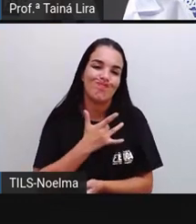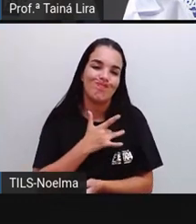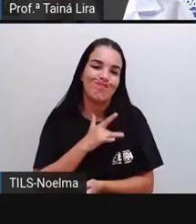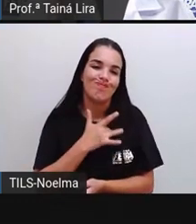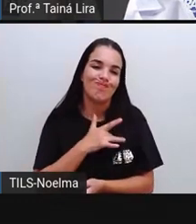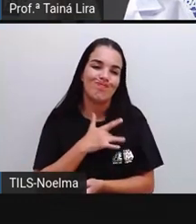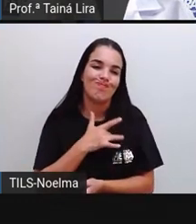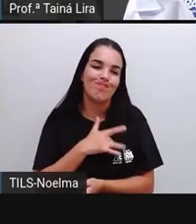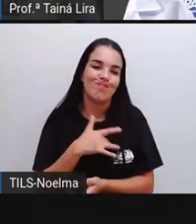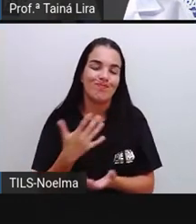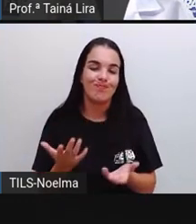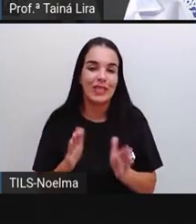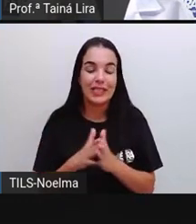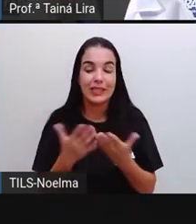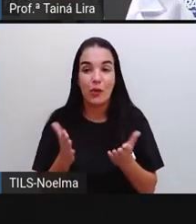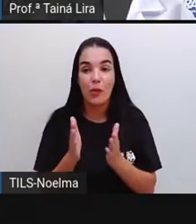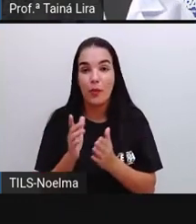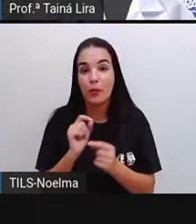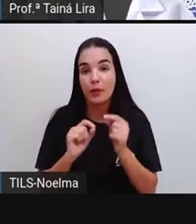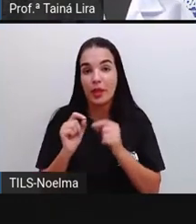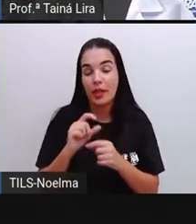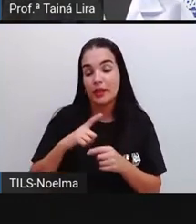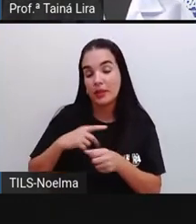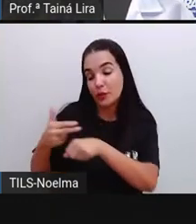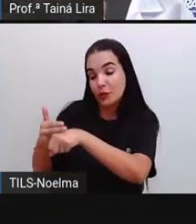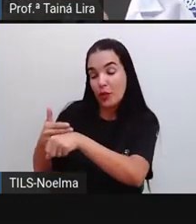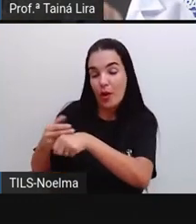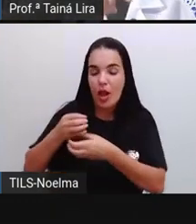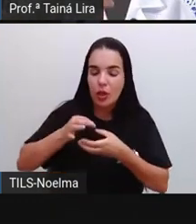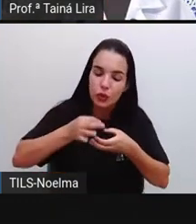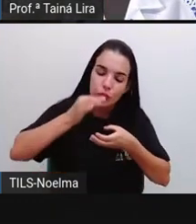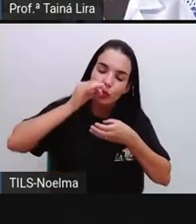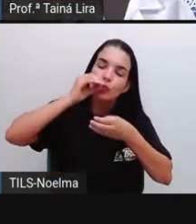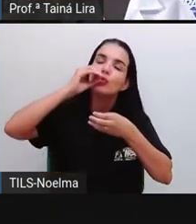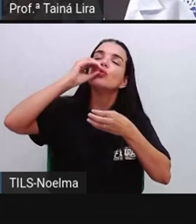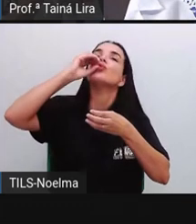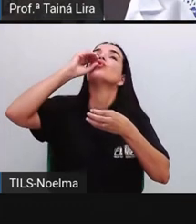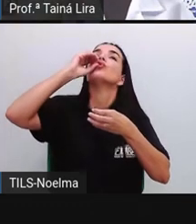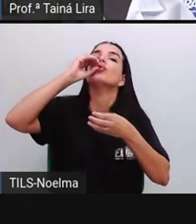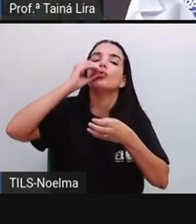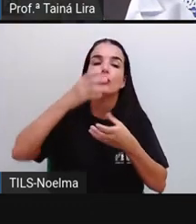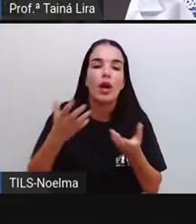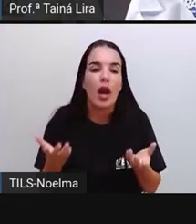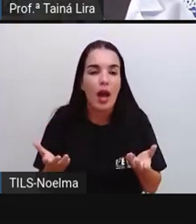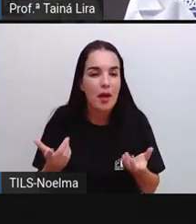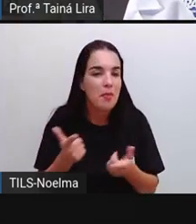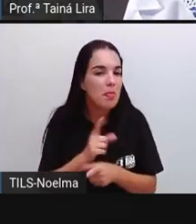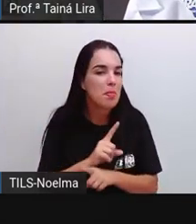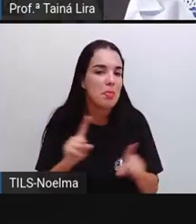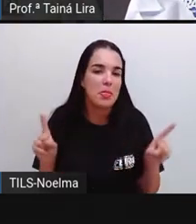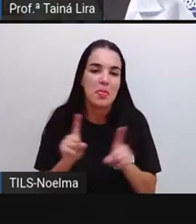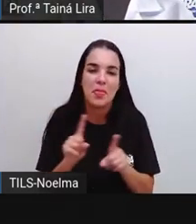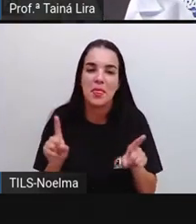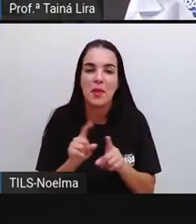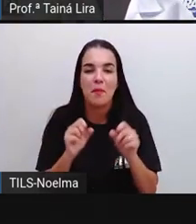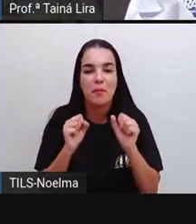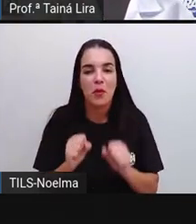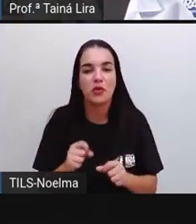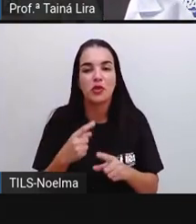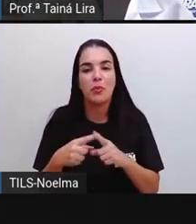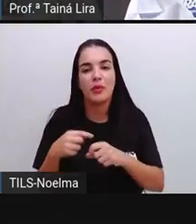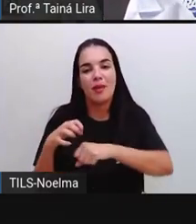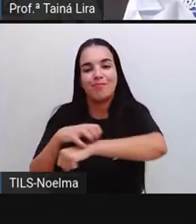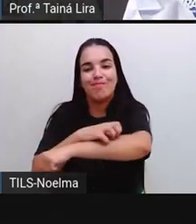saía o lanche na escola, o achocolatado misturado ali com leite, ela não podia tomar porque ela era